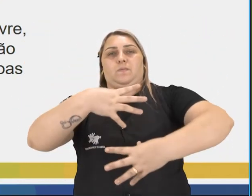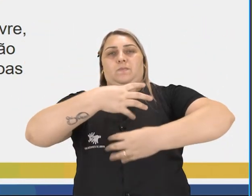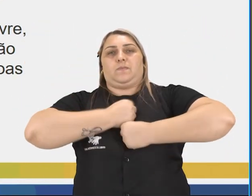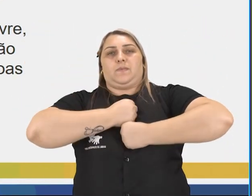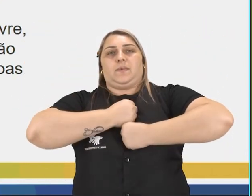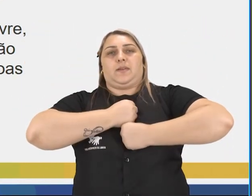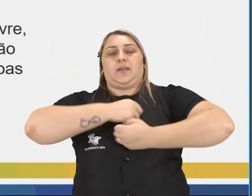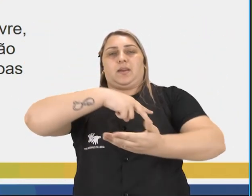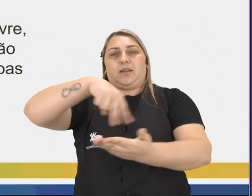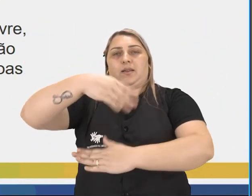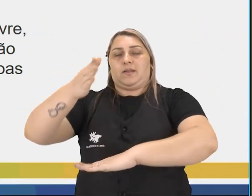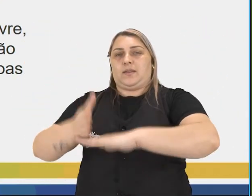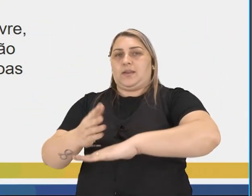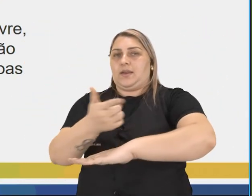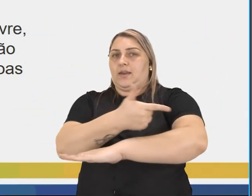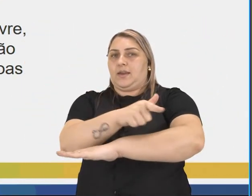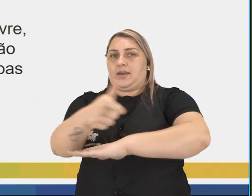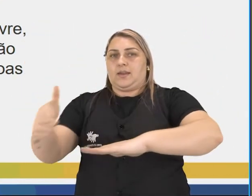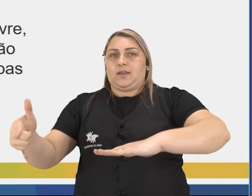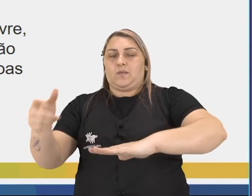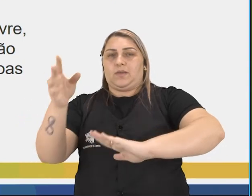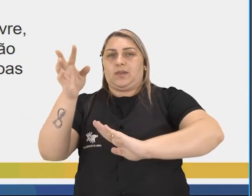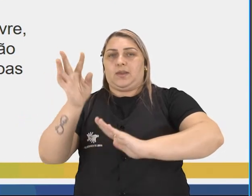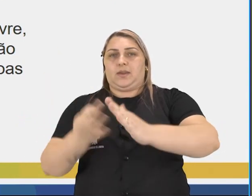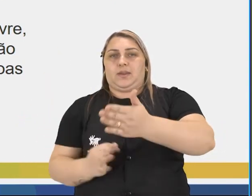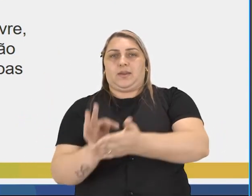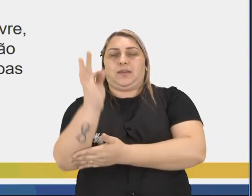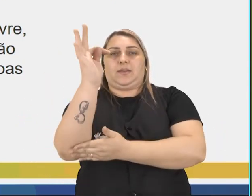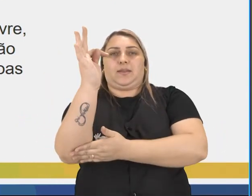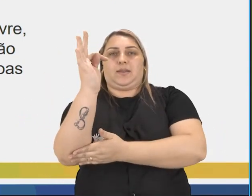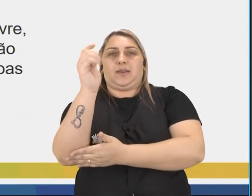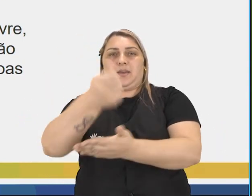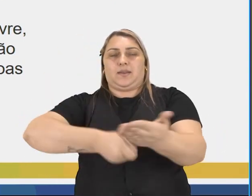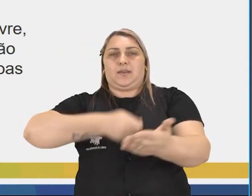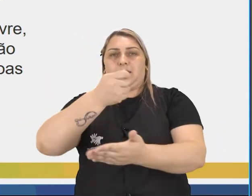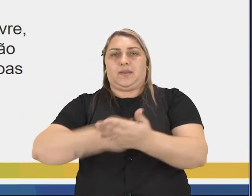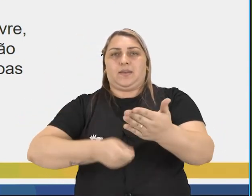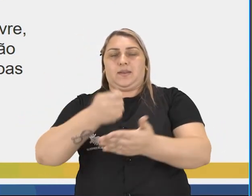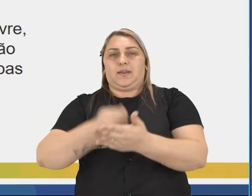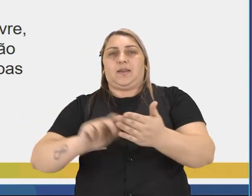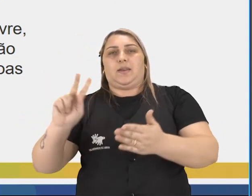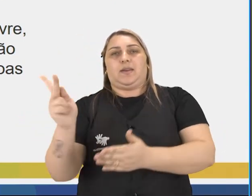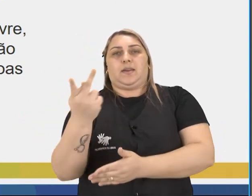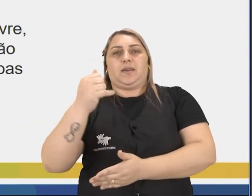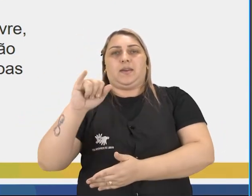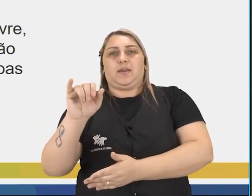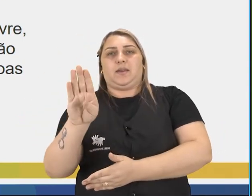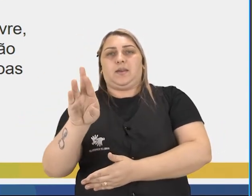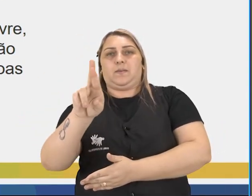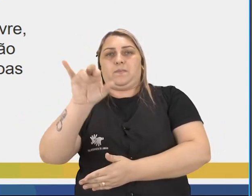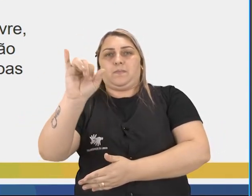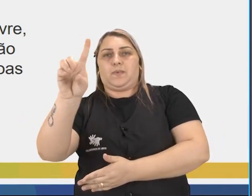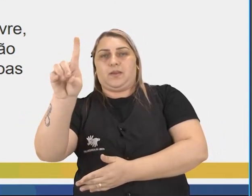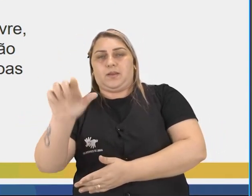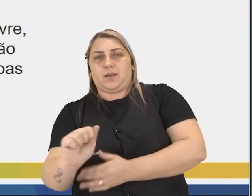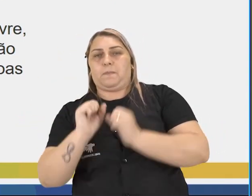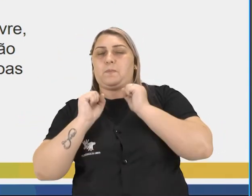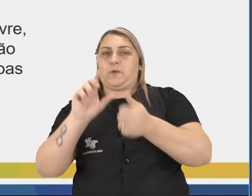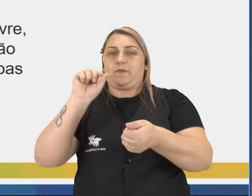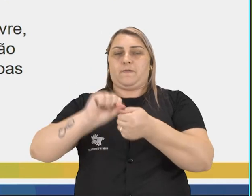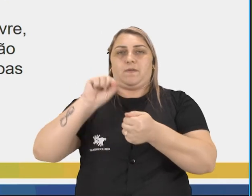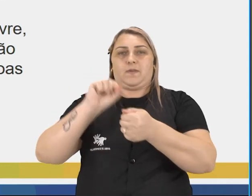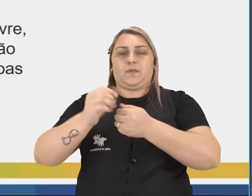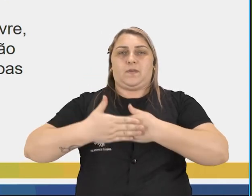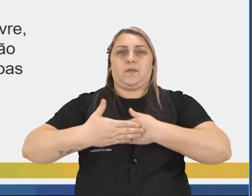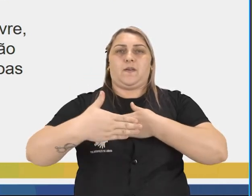contemporânea não possui nenhuma técnica estabelecida, ela é uma dança híbrida, ou seja, ela pode ser feita